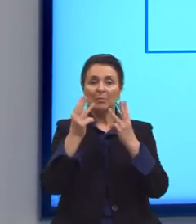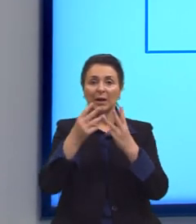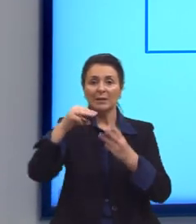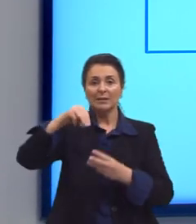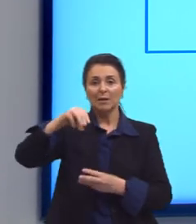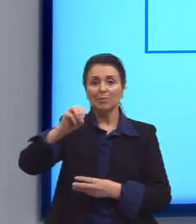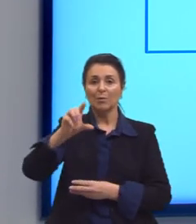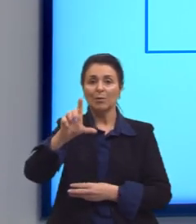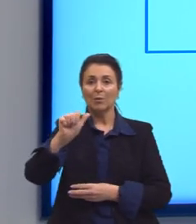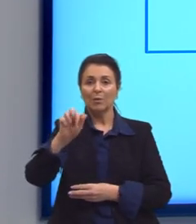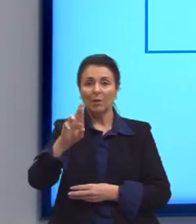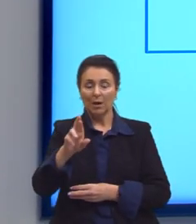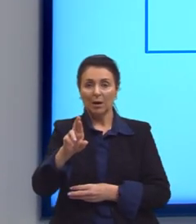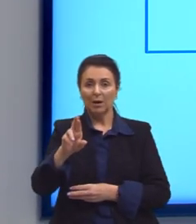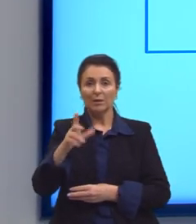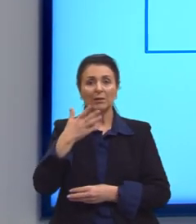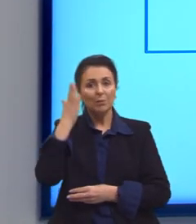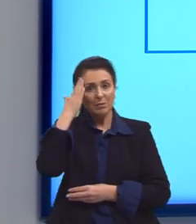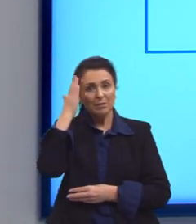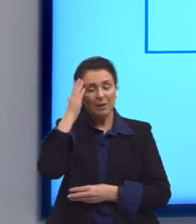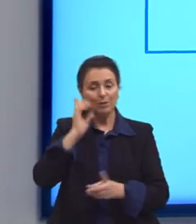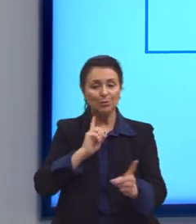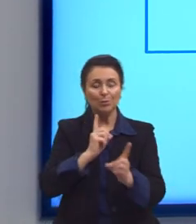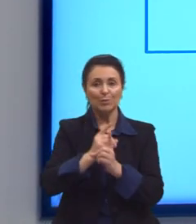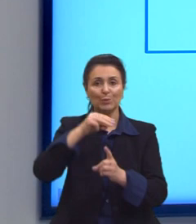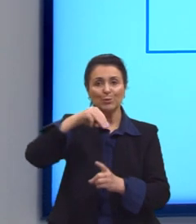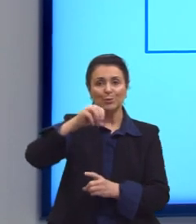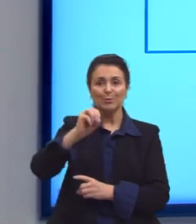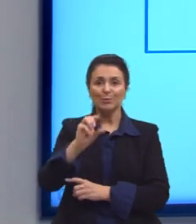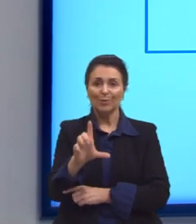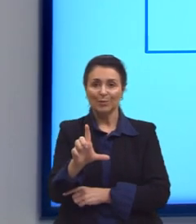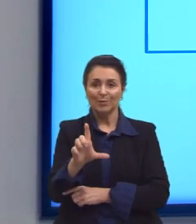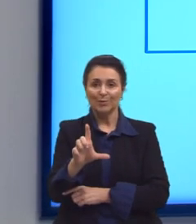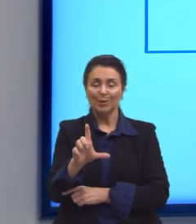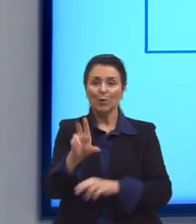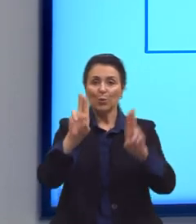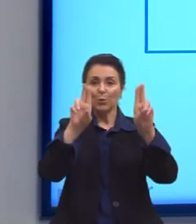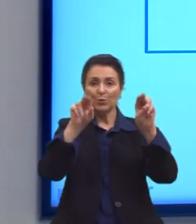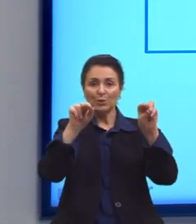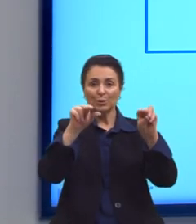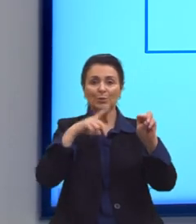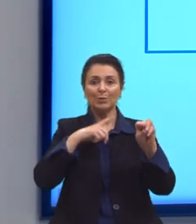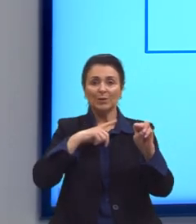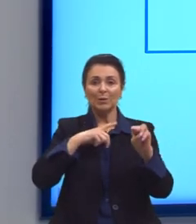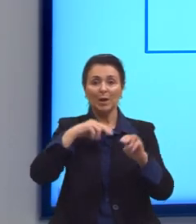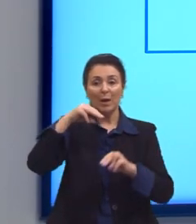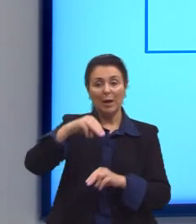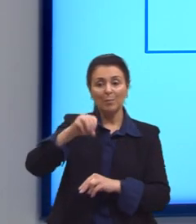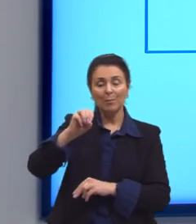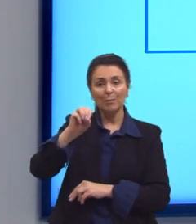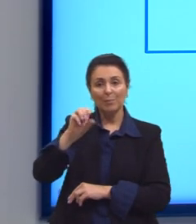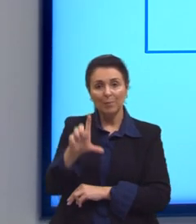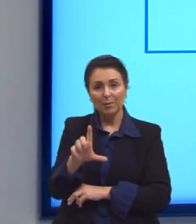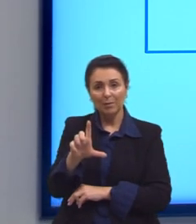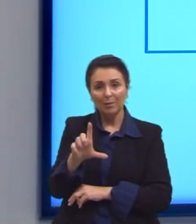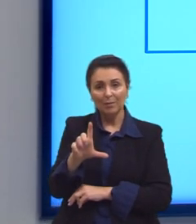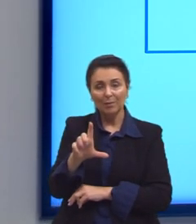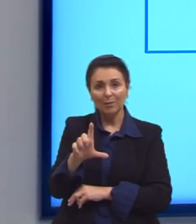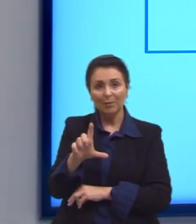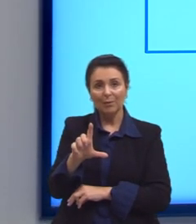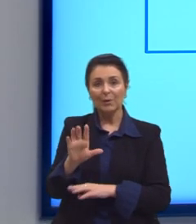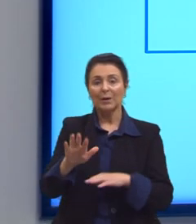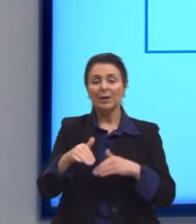descobrir os mols, por que? O meu título está em mol, eu tenho uma concentração em mol, meu título não, minha concentração molar está em mol,